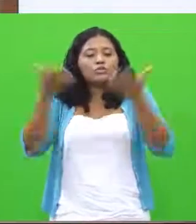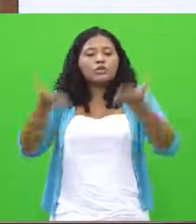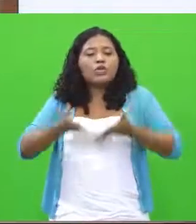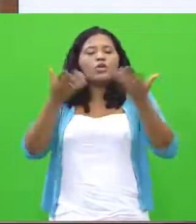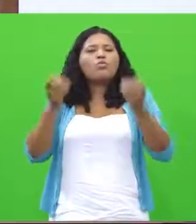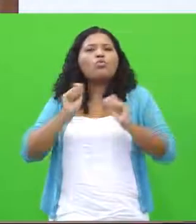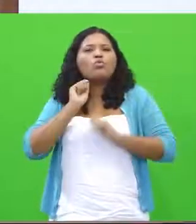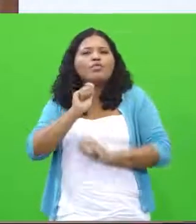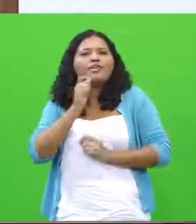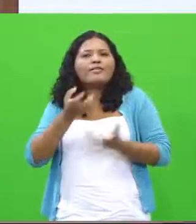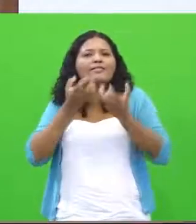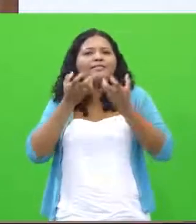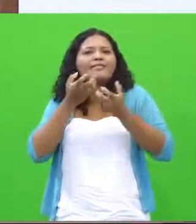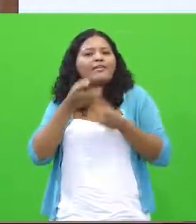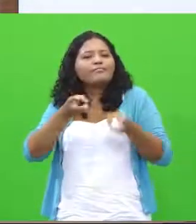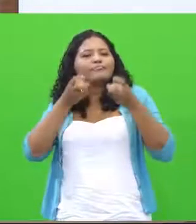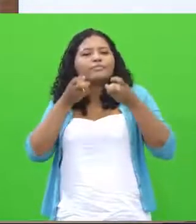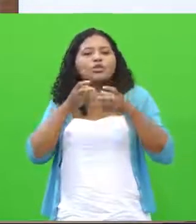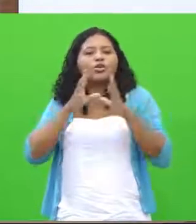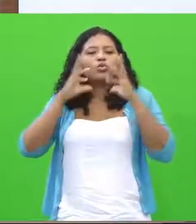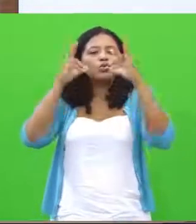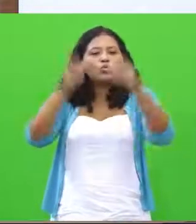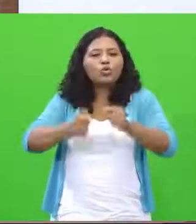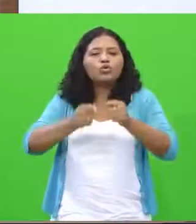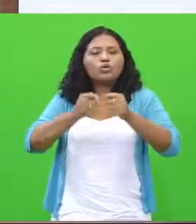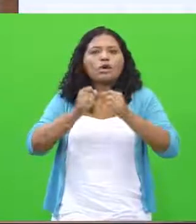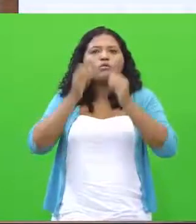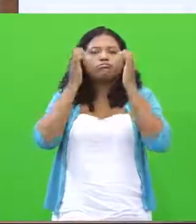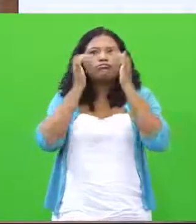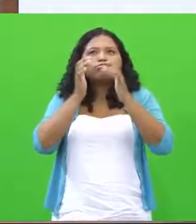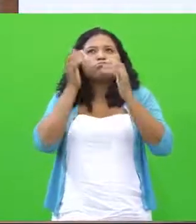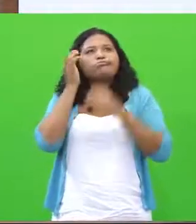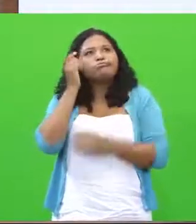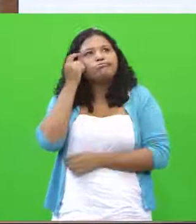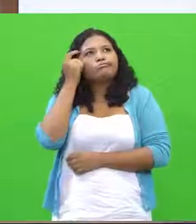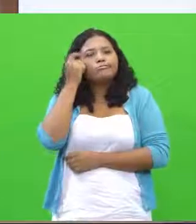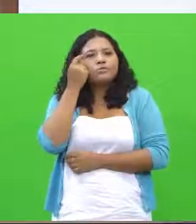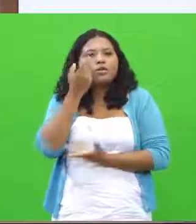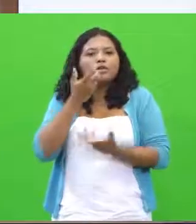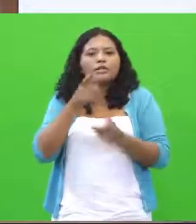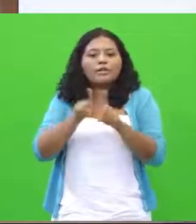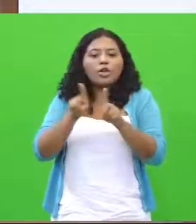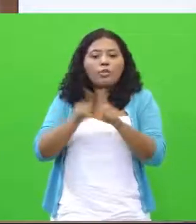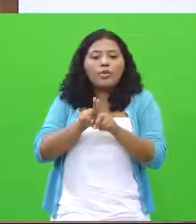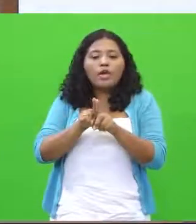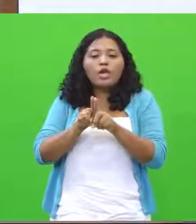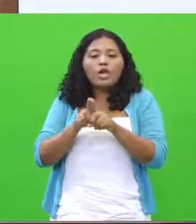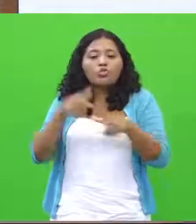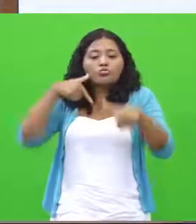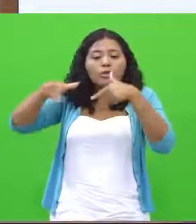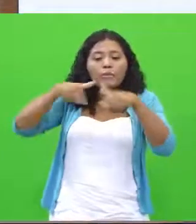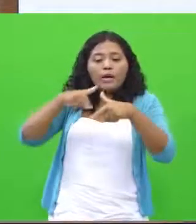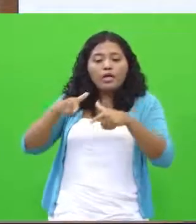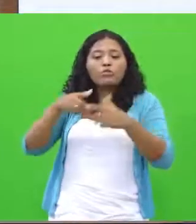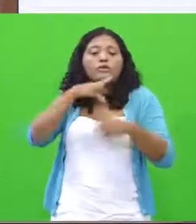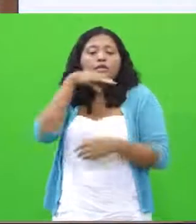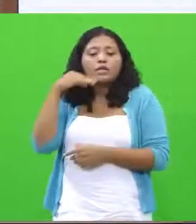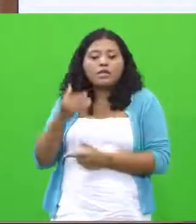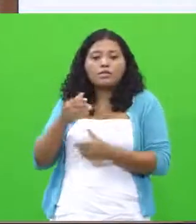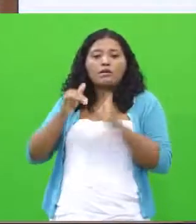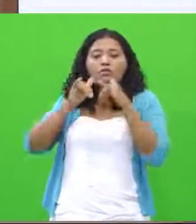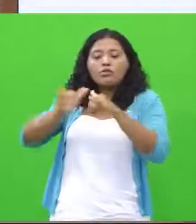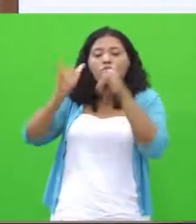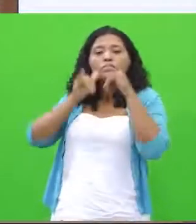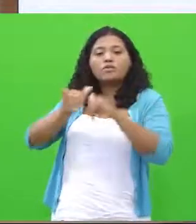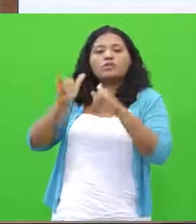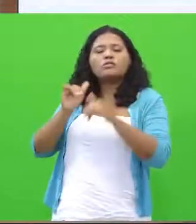Propõe o que? Que nós possamos refletir a respeito da participação efetiva da criança na propaganda. Será